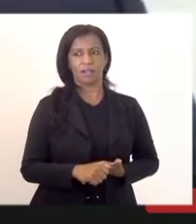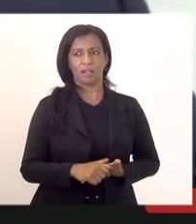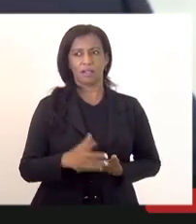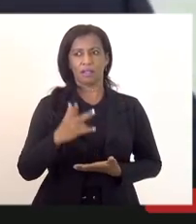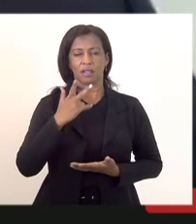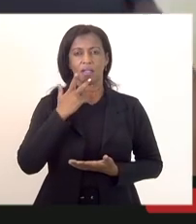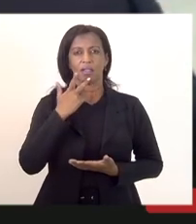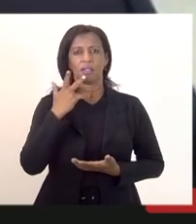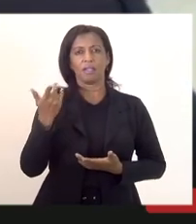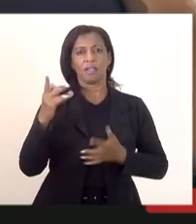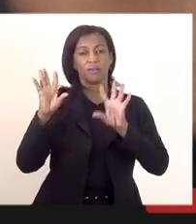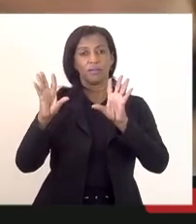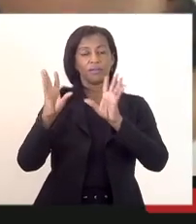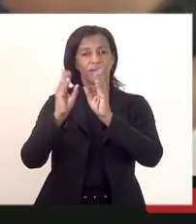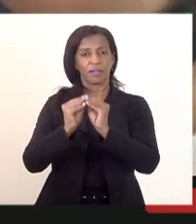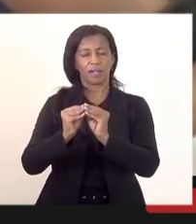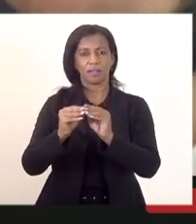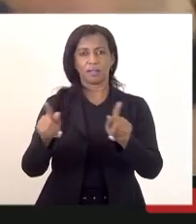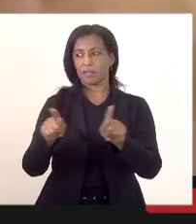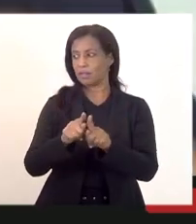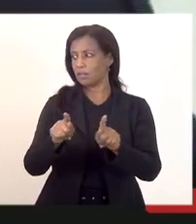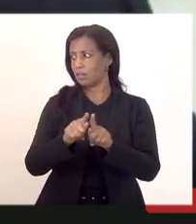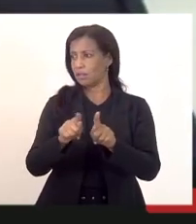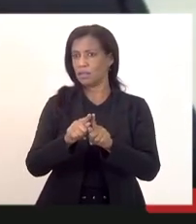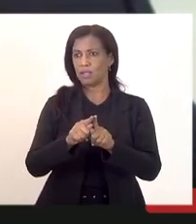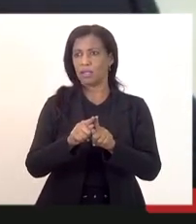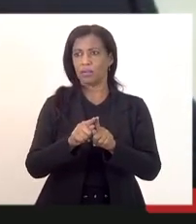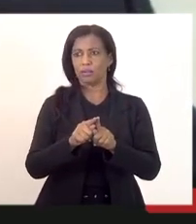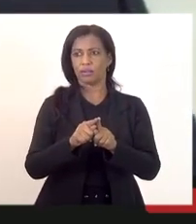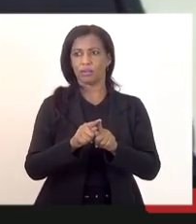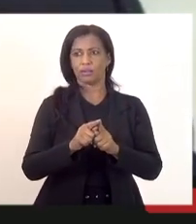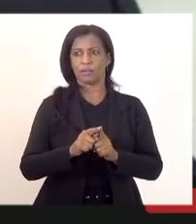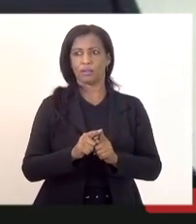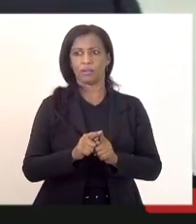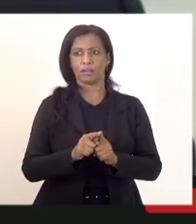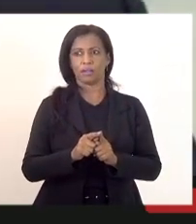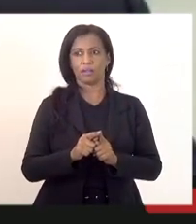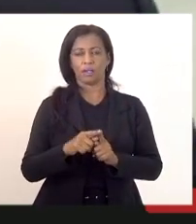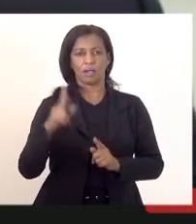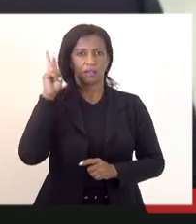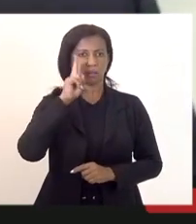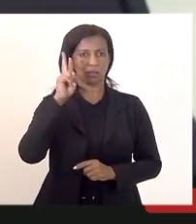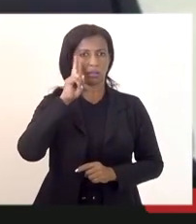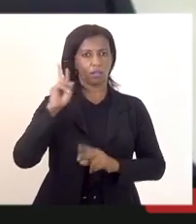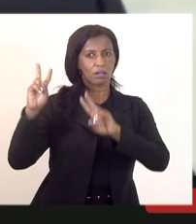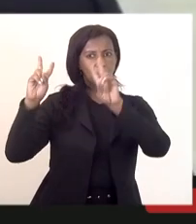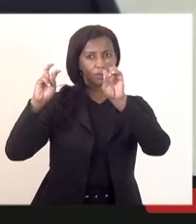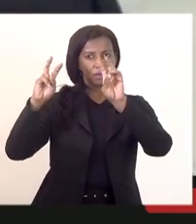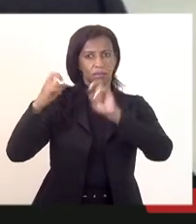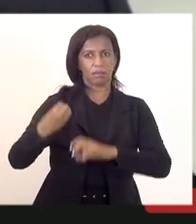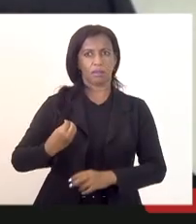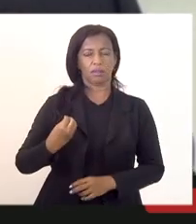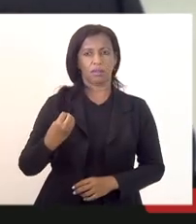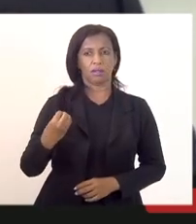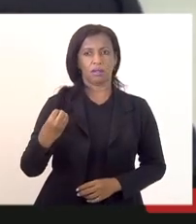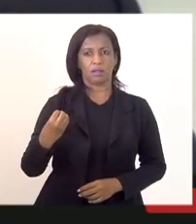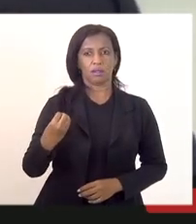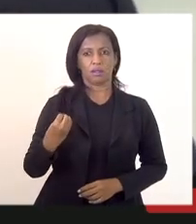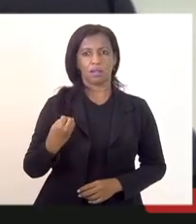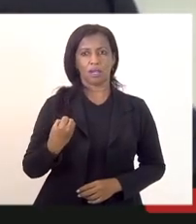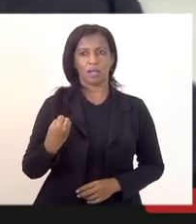e finalizar de uma vez esse concurso a gente tem lá as questões de história e o tema das idades também para